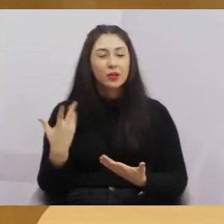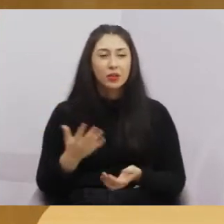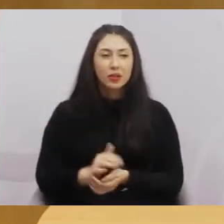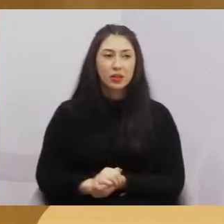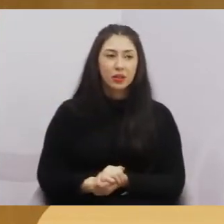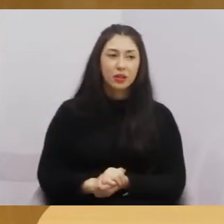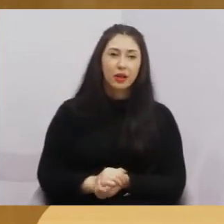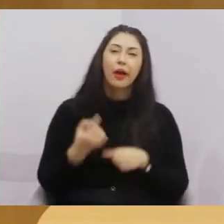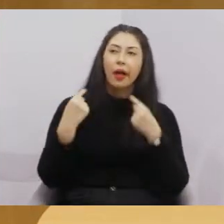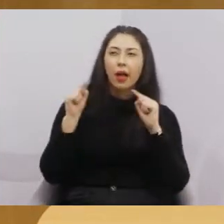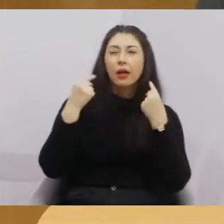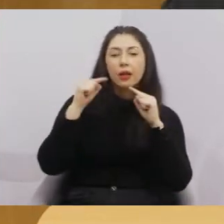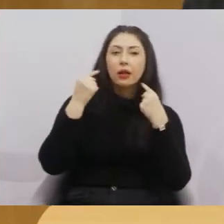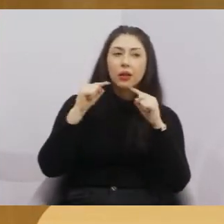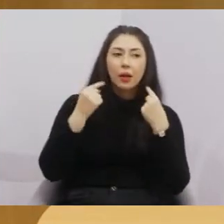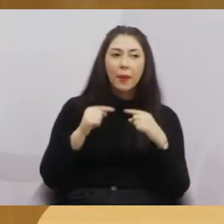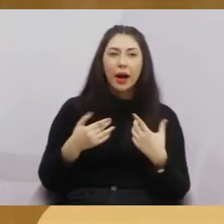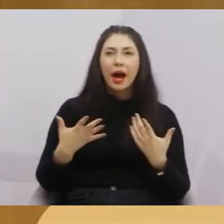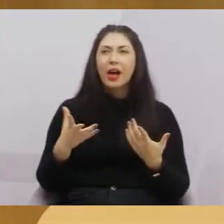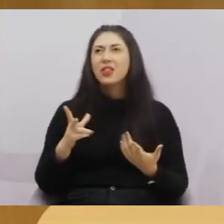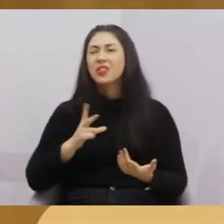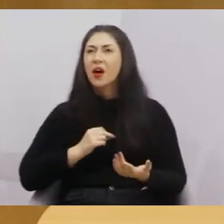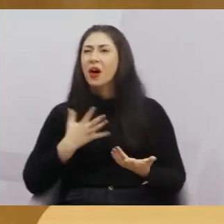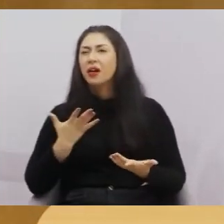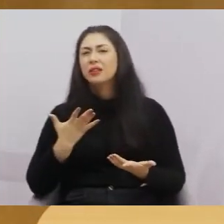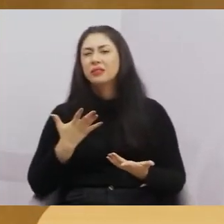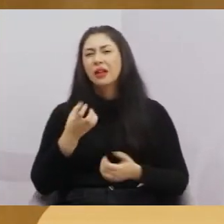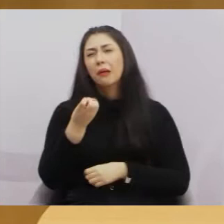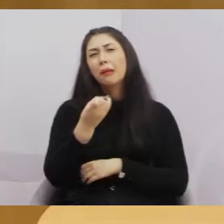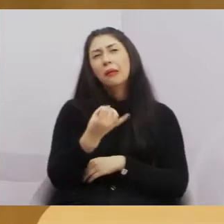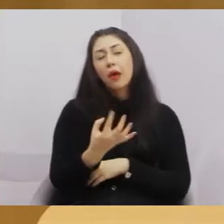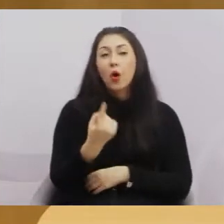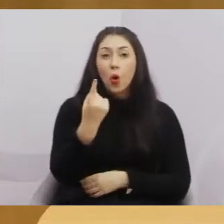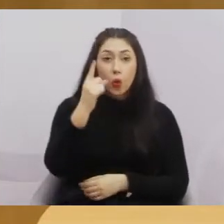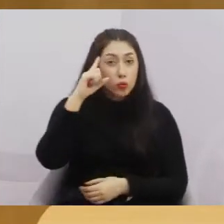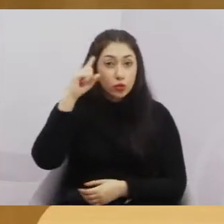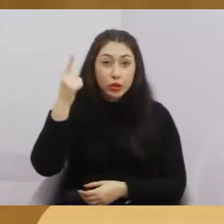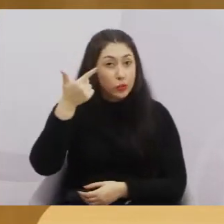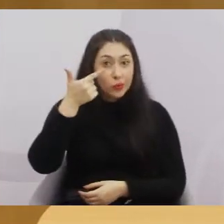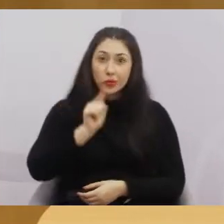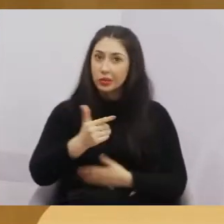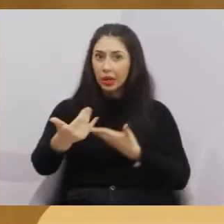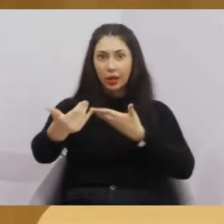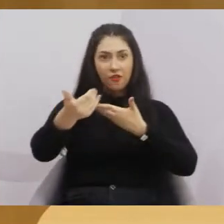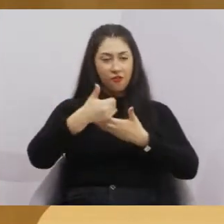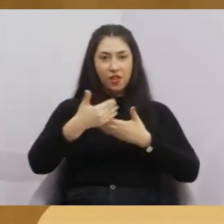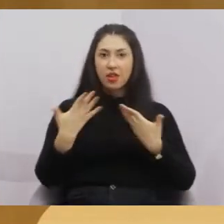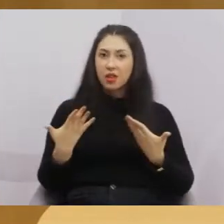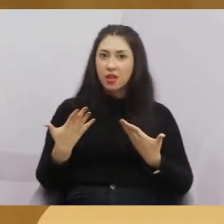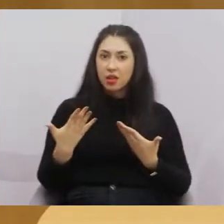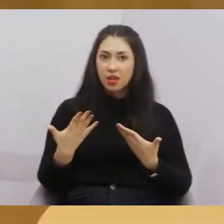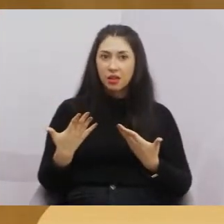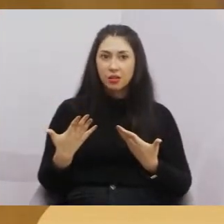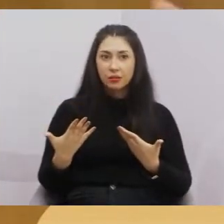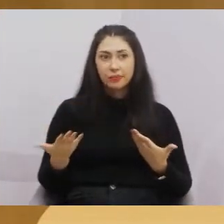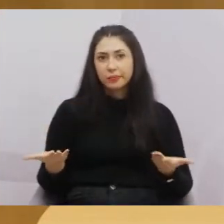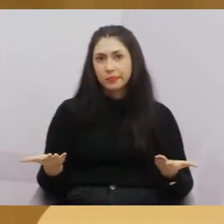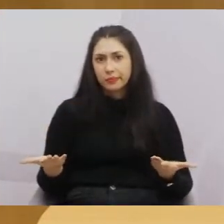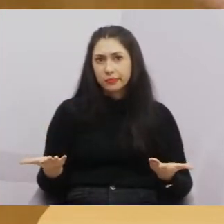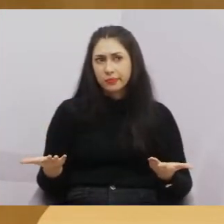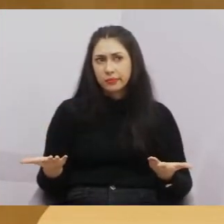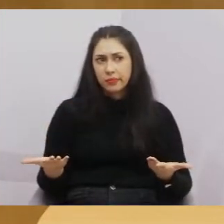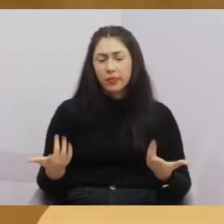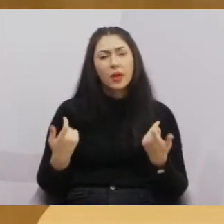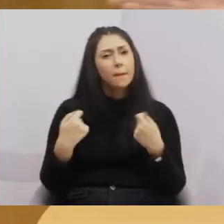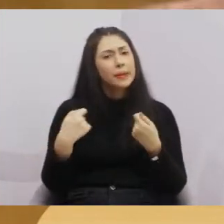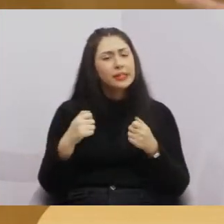e que falar que está ficando tarde para ele ir embora, que um dia por semana não dá para ele vir aqui às 15 horas e votar, porque eu sei, eu acho